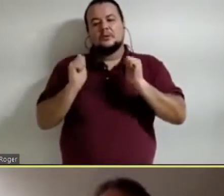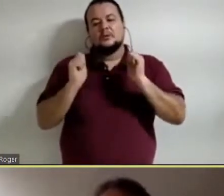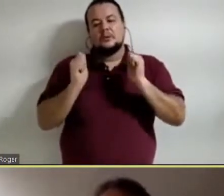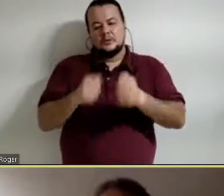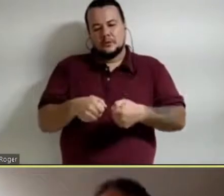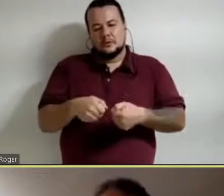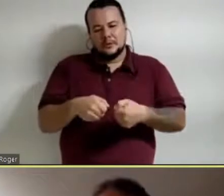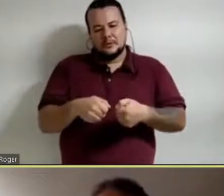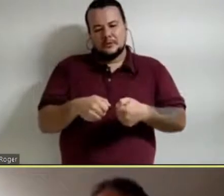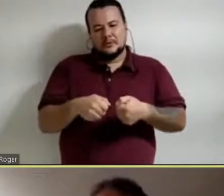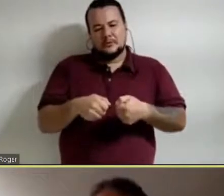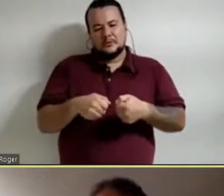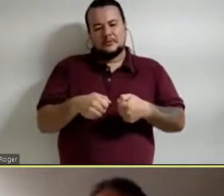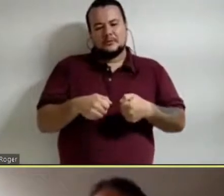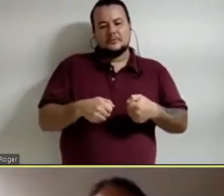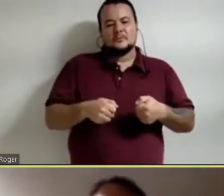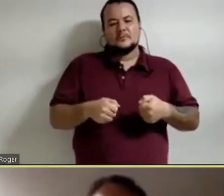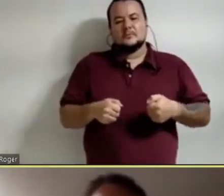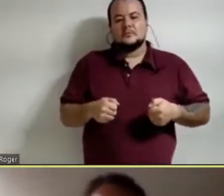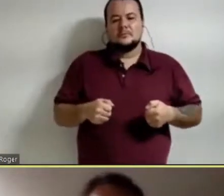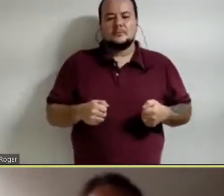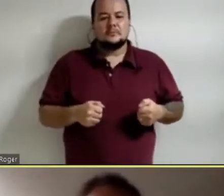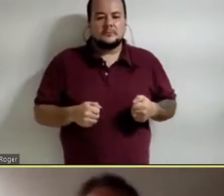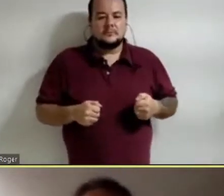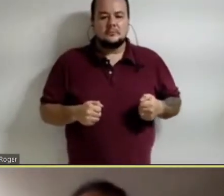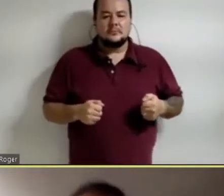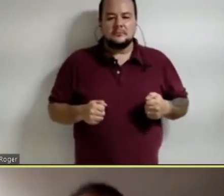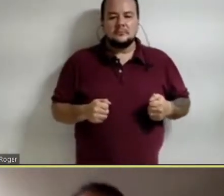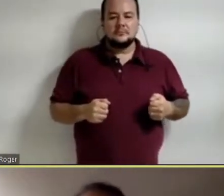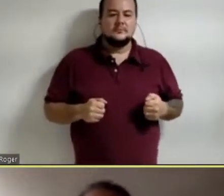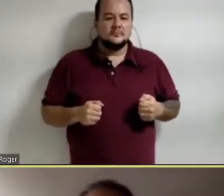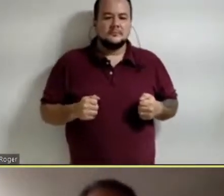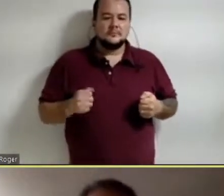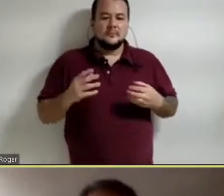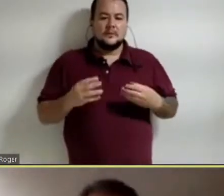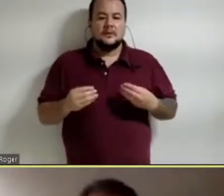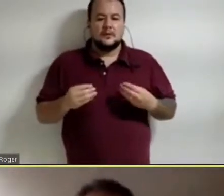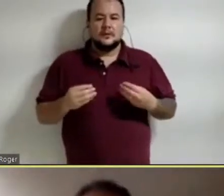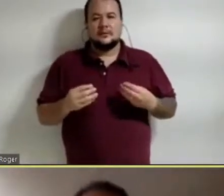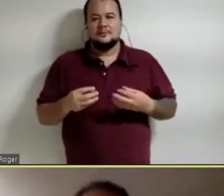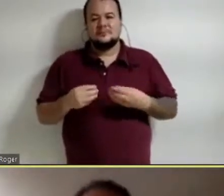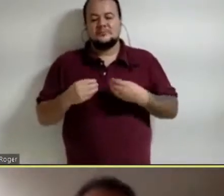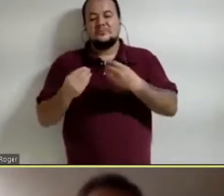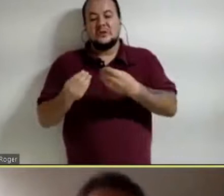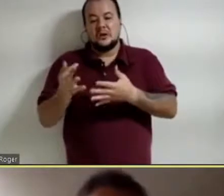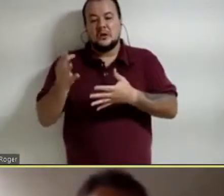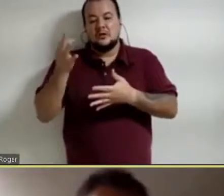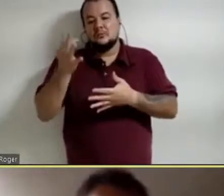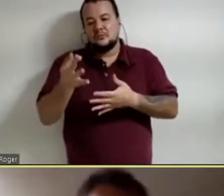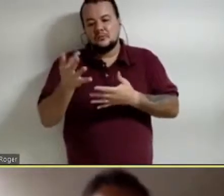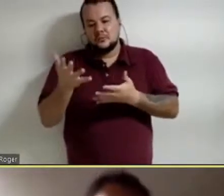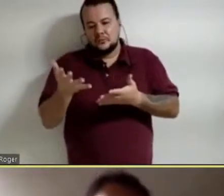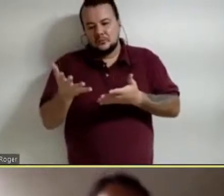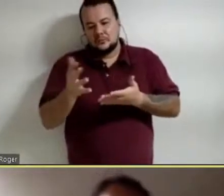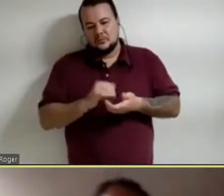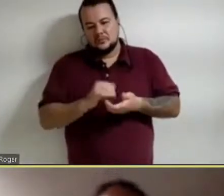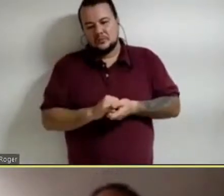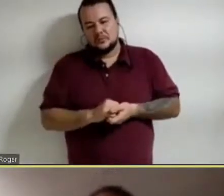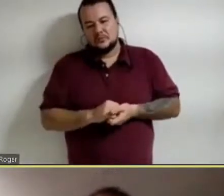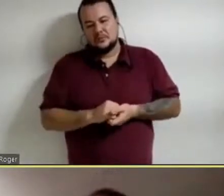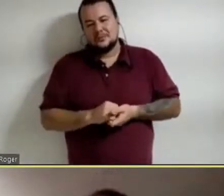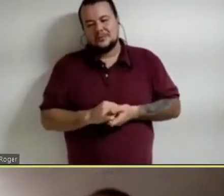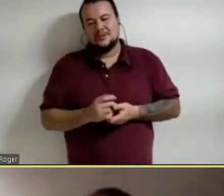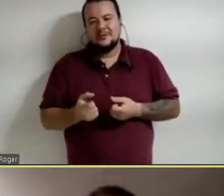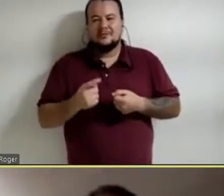como traspasar-las ao futuro, que vuelvan a ser pensadas, que sejam capazes de